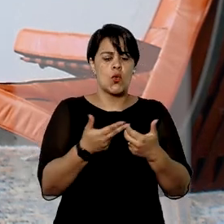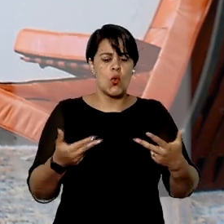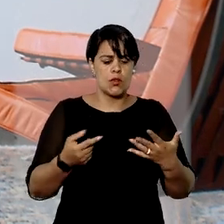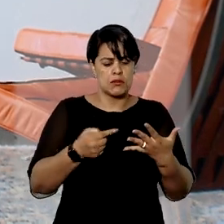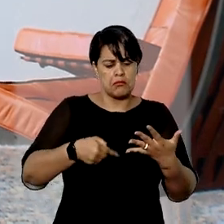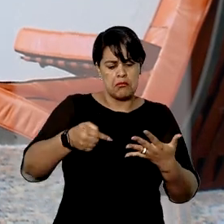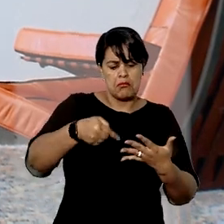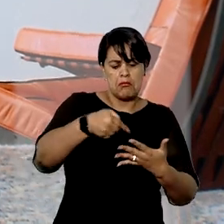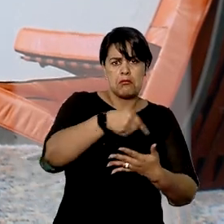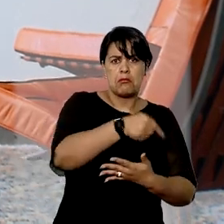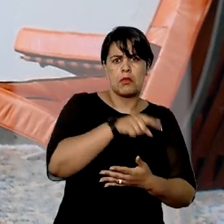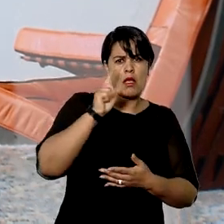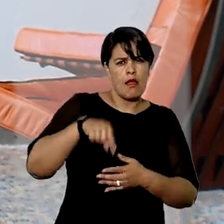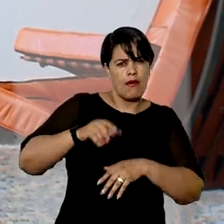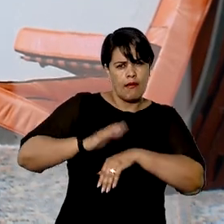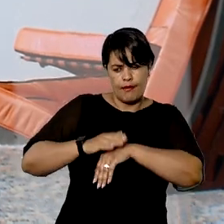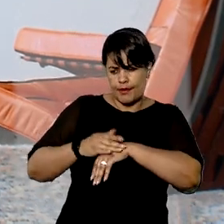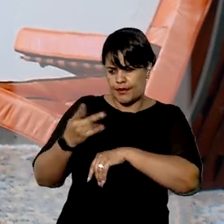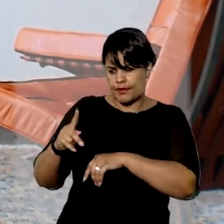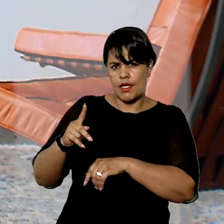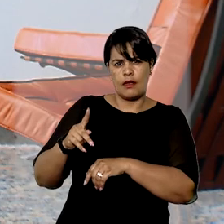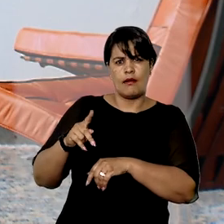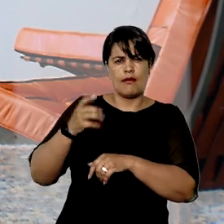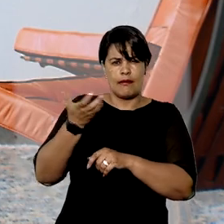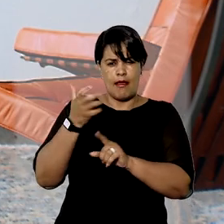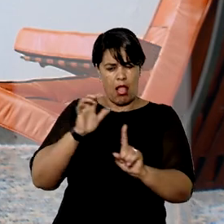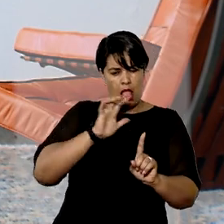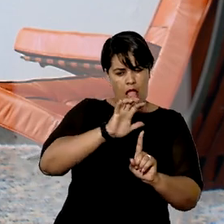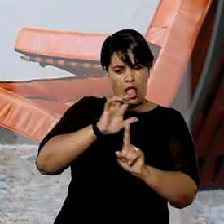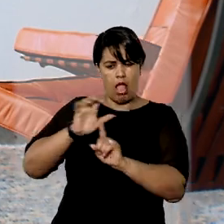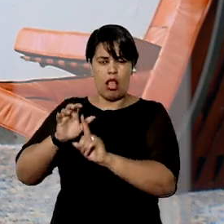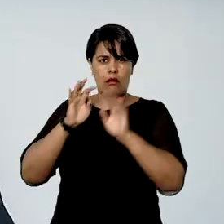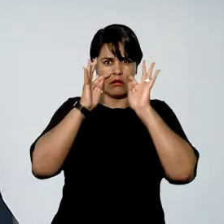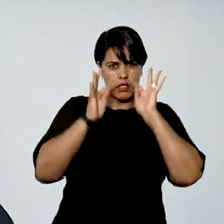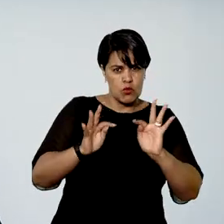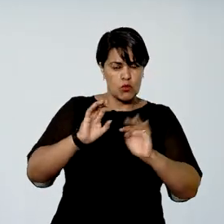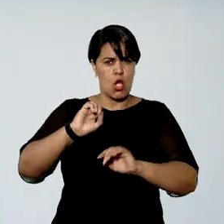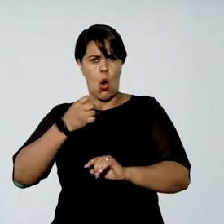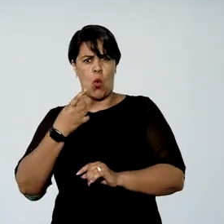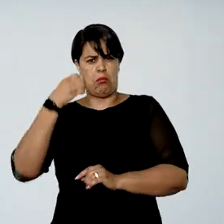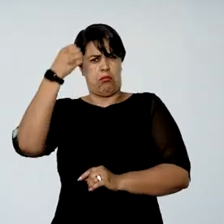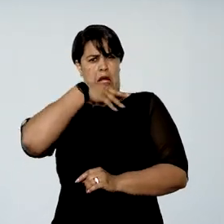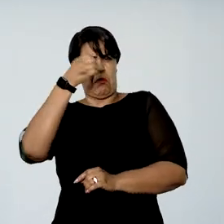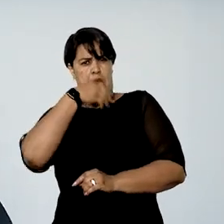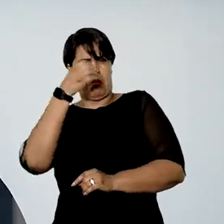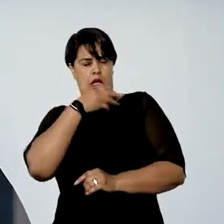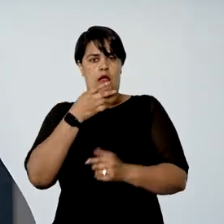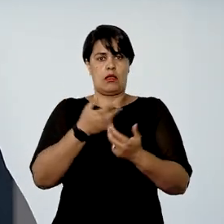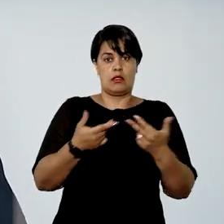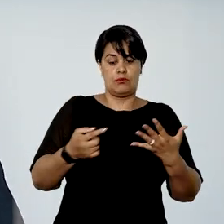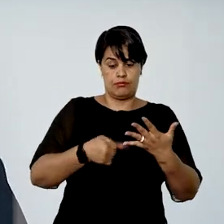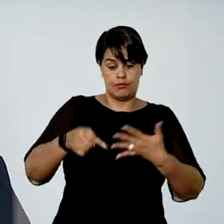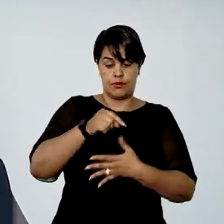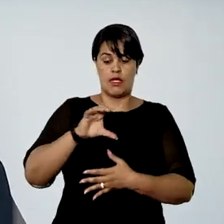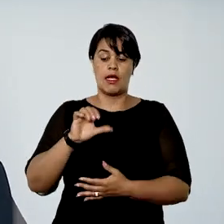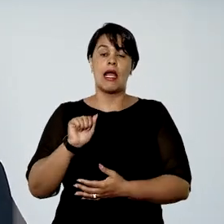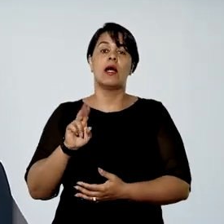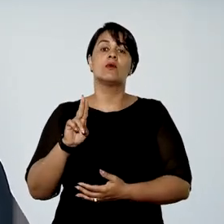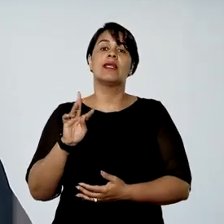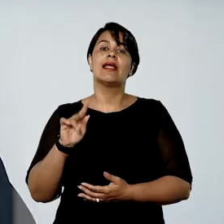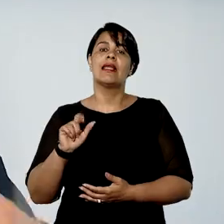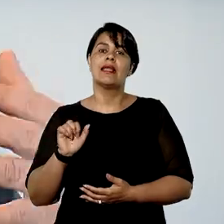nenhuma situação que indicasse tentativa de coagir testemunhas ou descumprimento das medidas cautelares